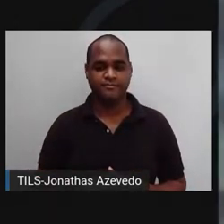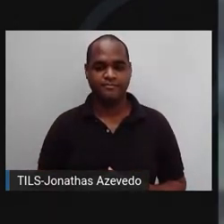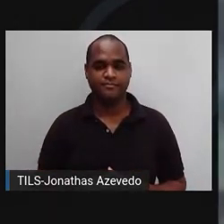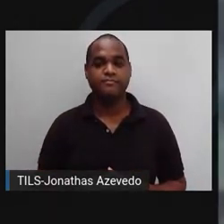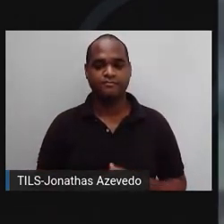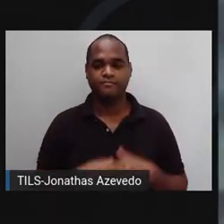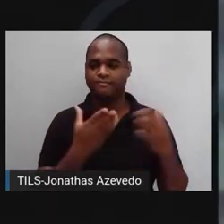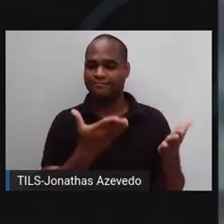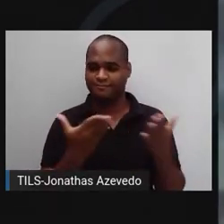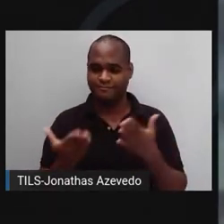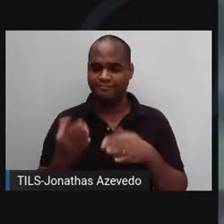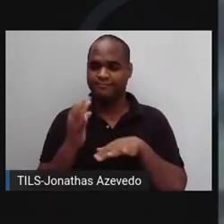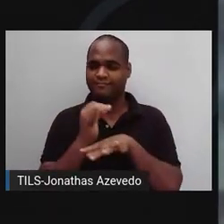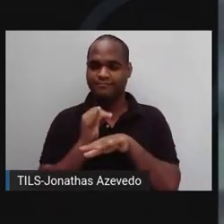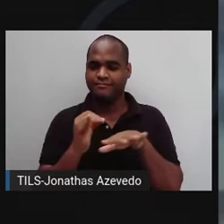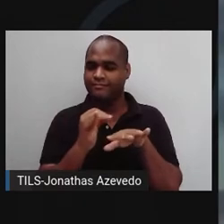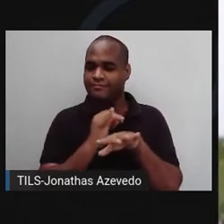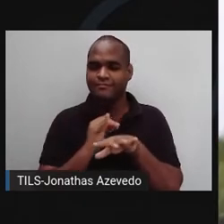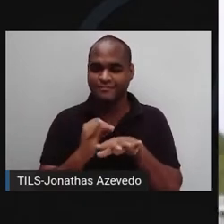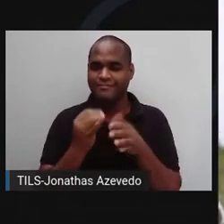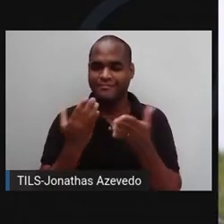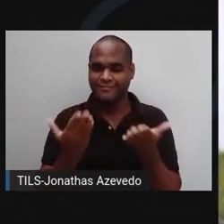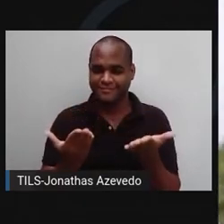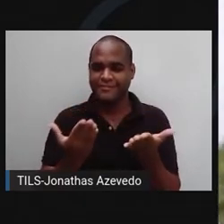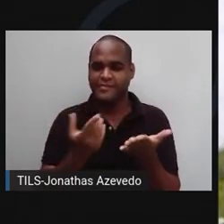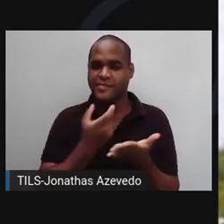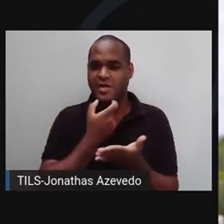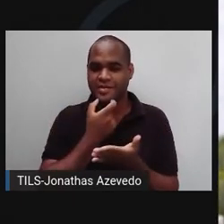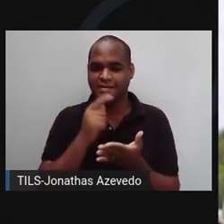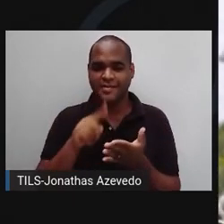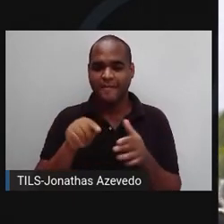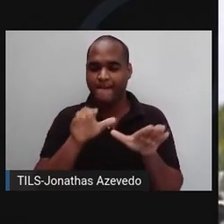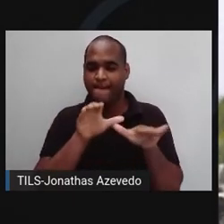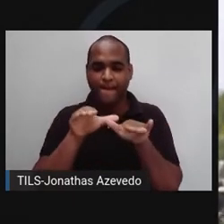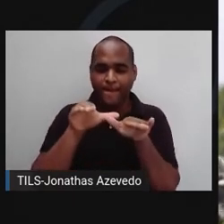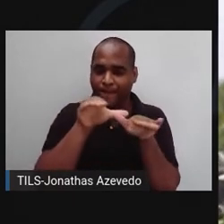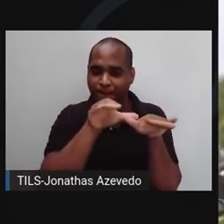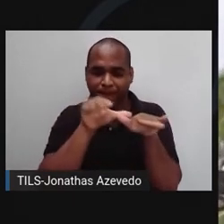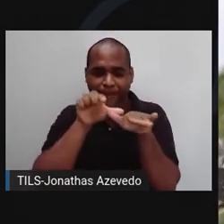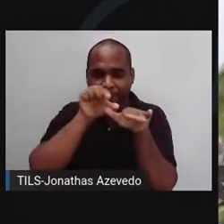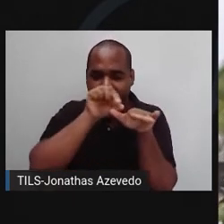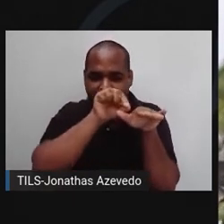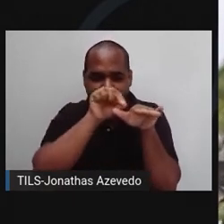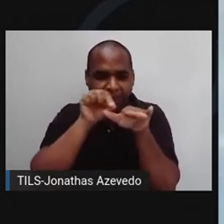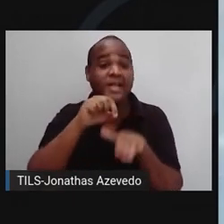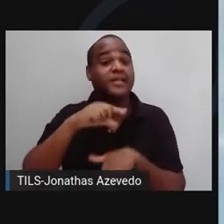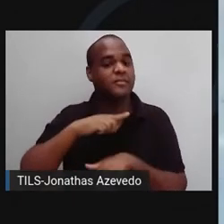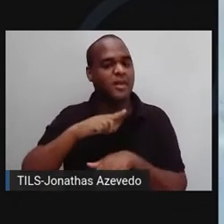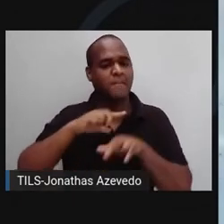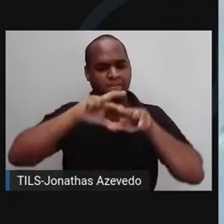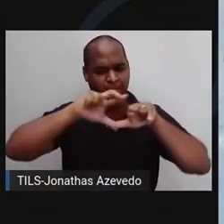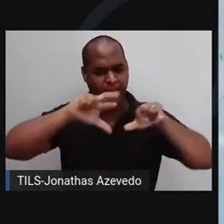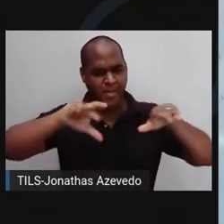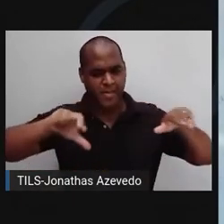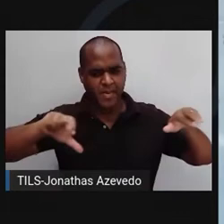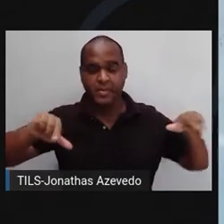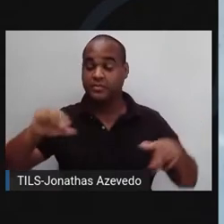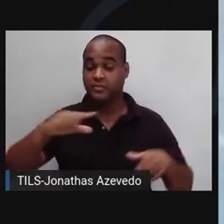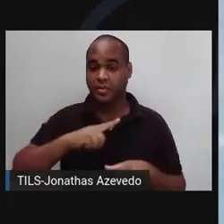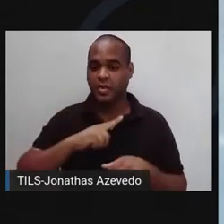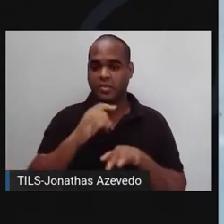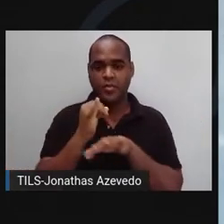Bem-vindo às Ilhas Midway, paraíso dos albatroses. São milhares que tomam as ilhas